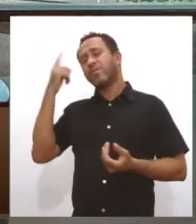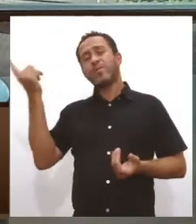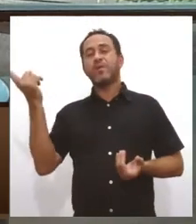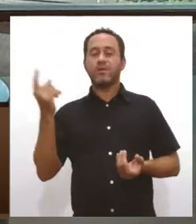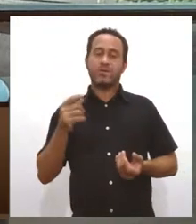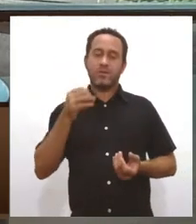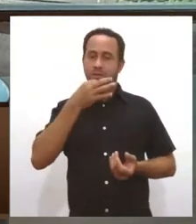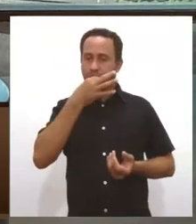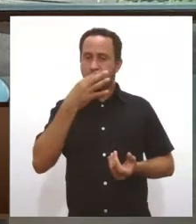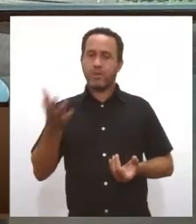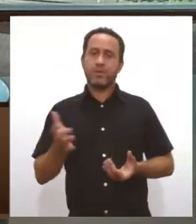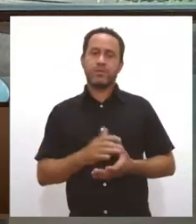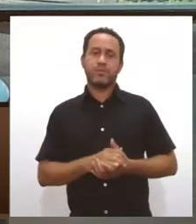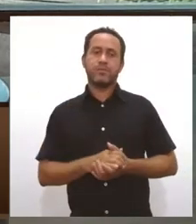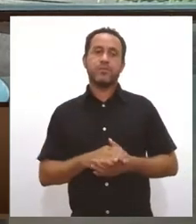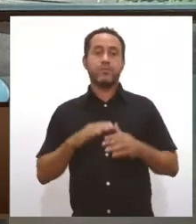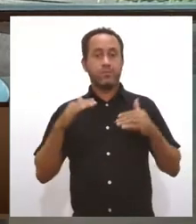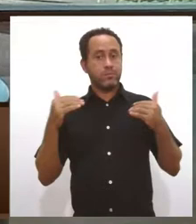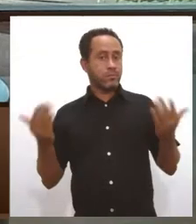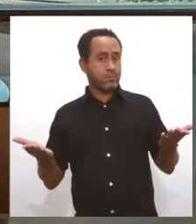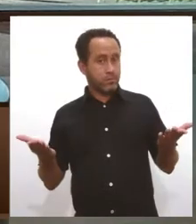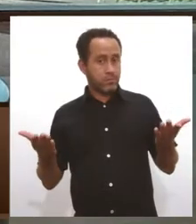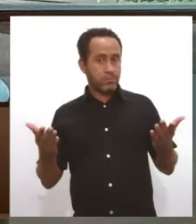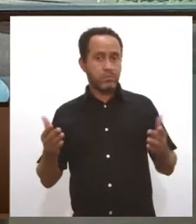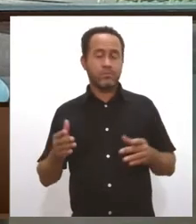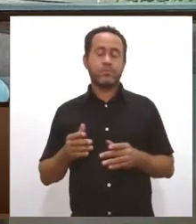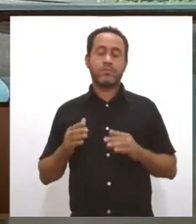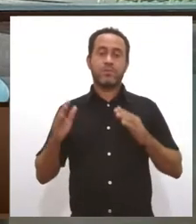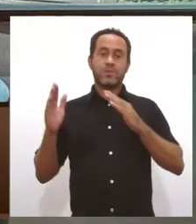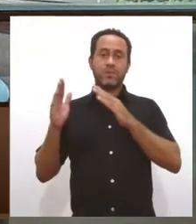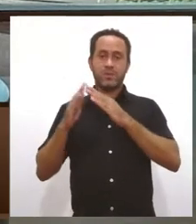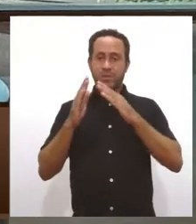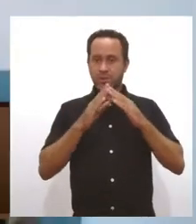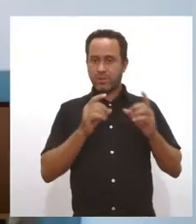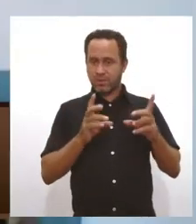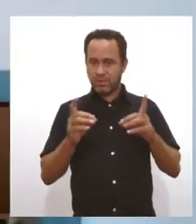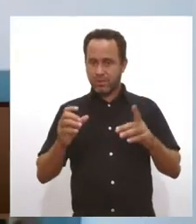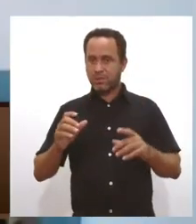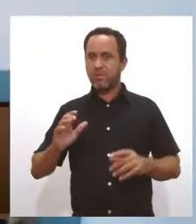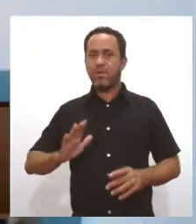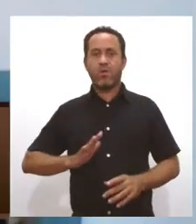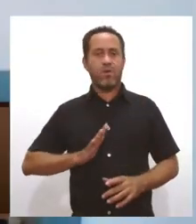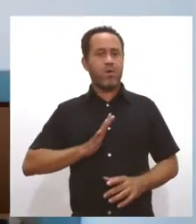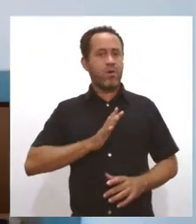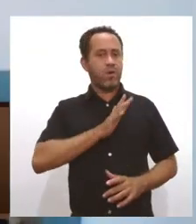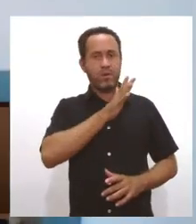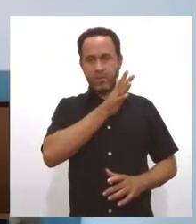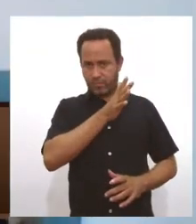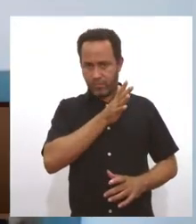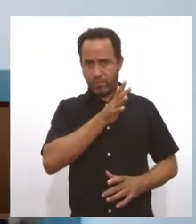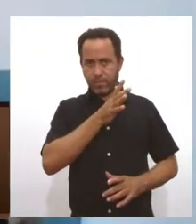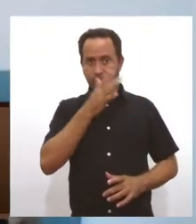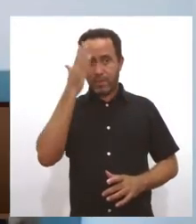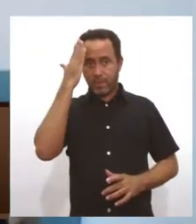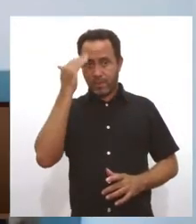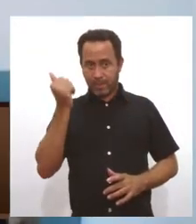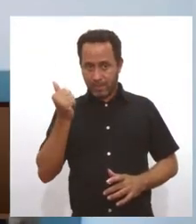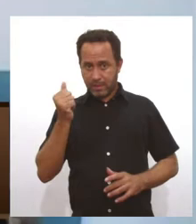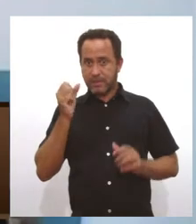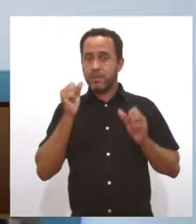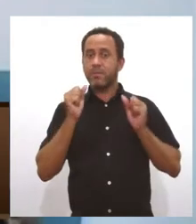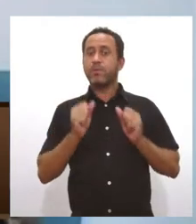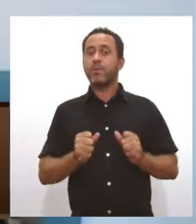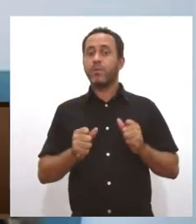a sua avaliação? Então, esse mercado imobiliário, ele é cruel, né? E a gente sabe muito bem que, infelizmente, pelo poder